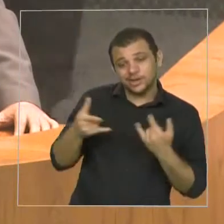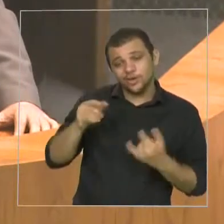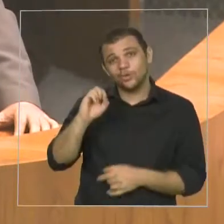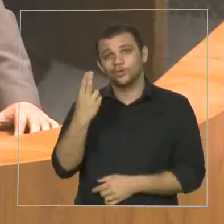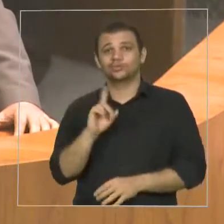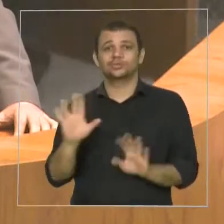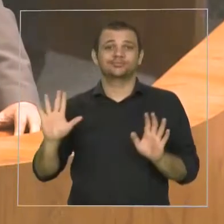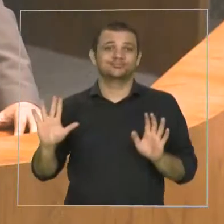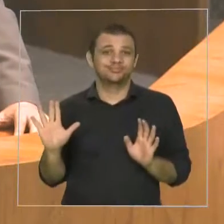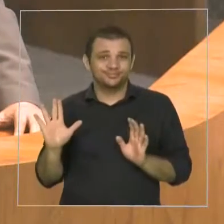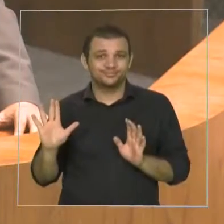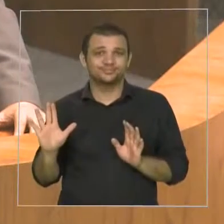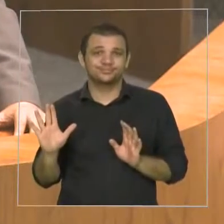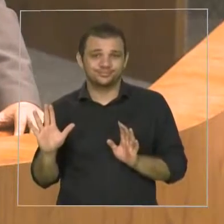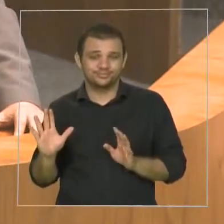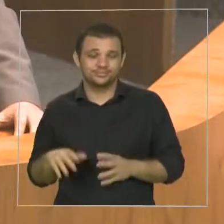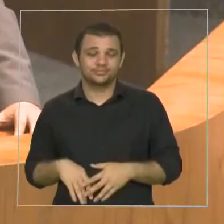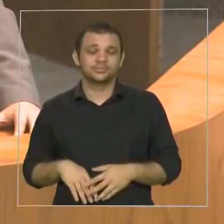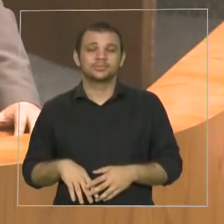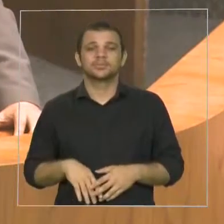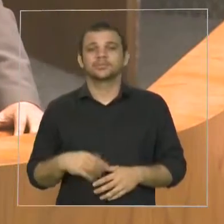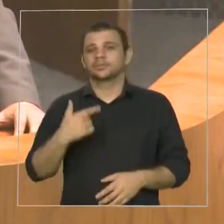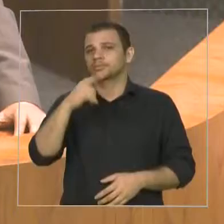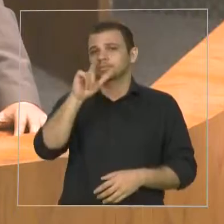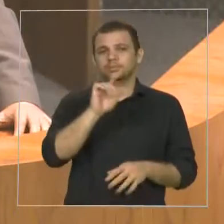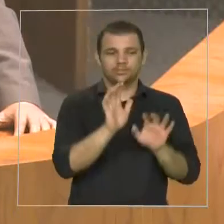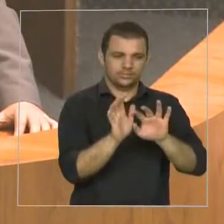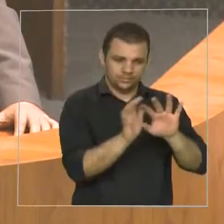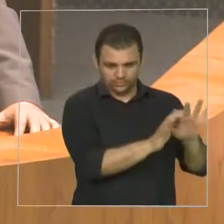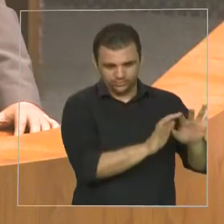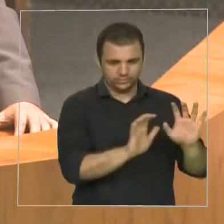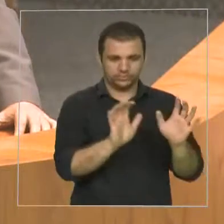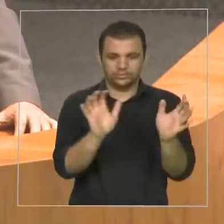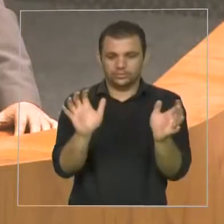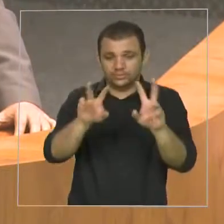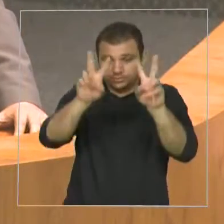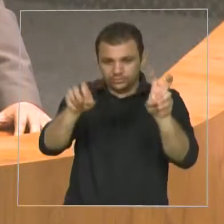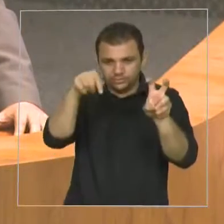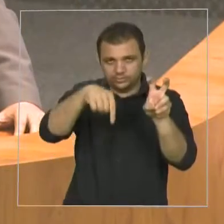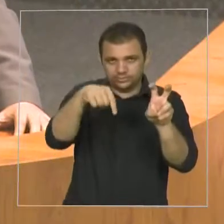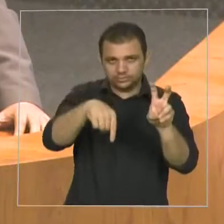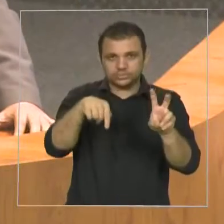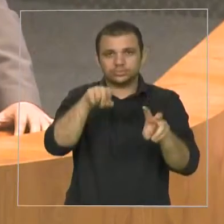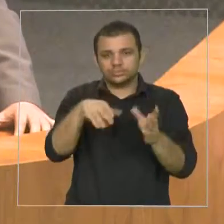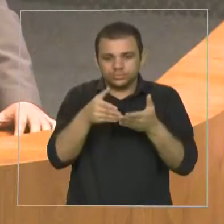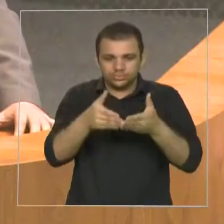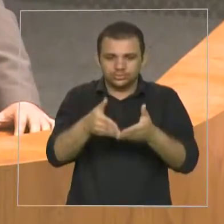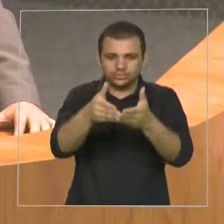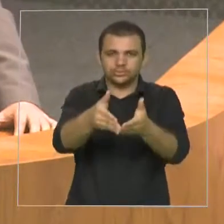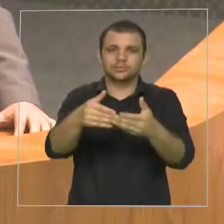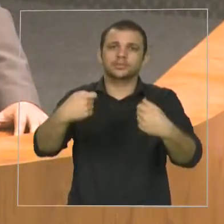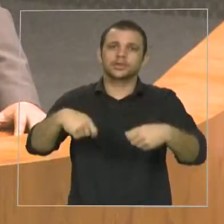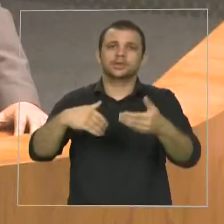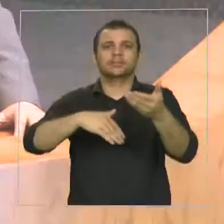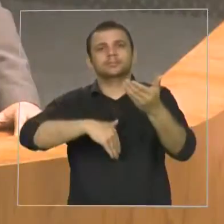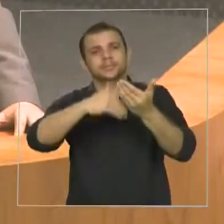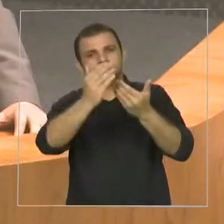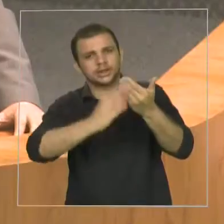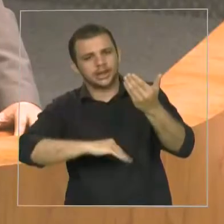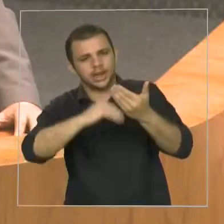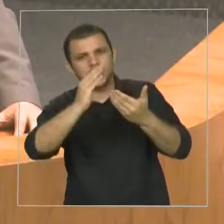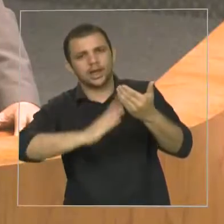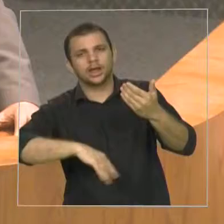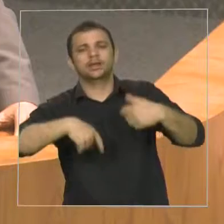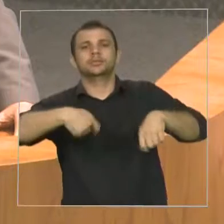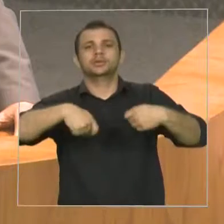embarcações, se falou de pintura, se falou de serviço de internet, dentro das embarcações, por que não?